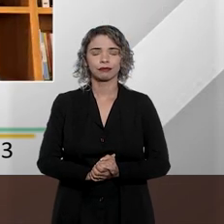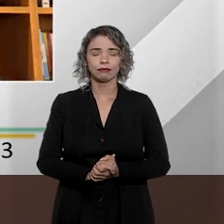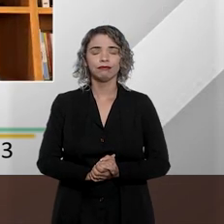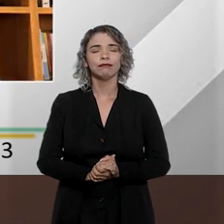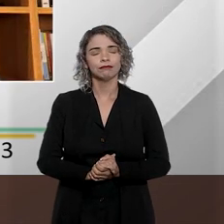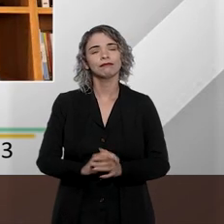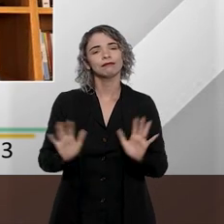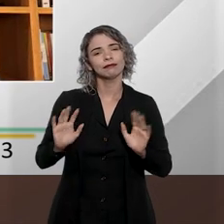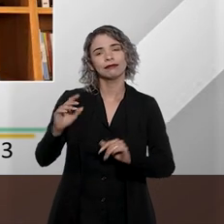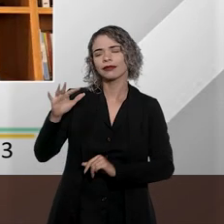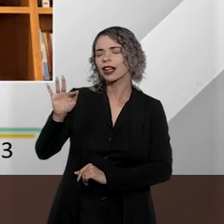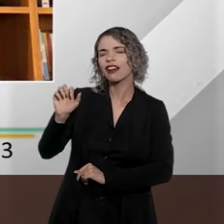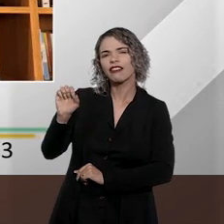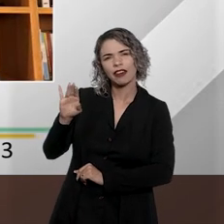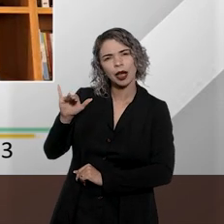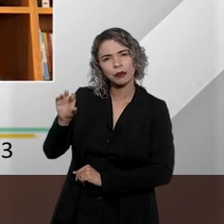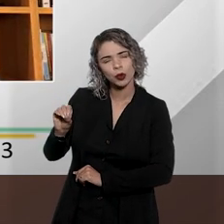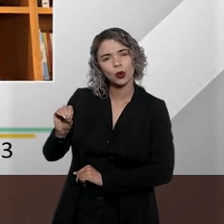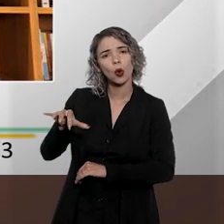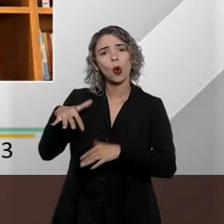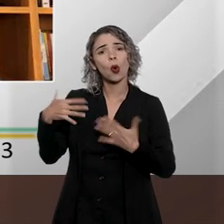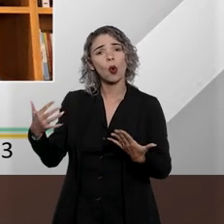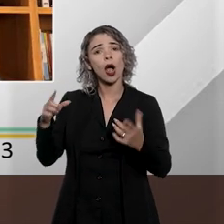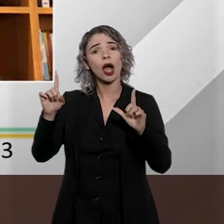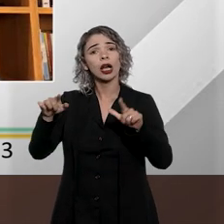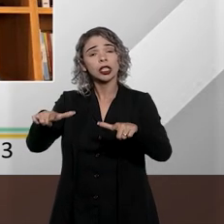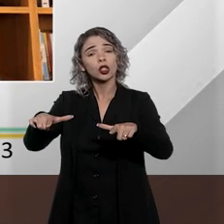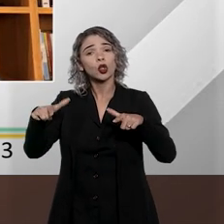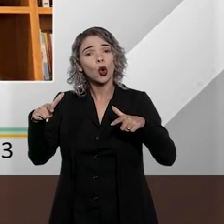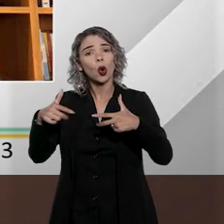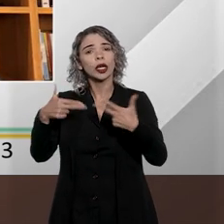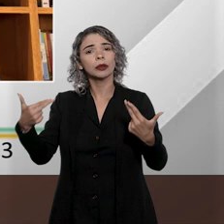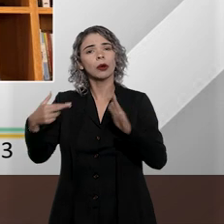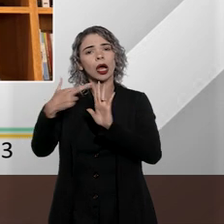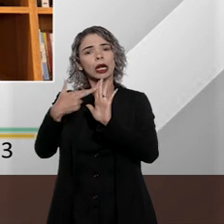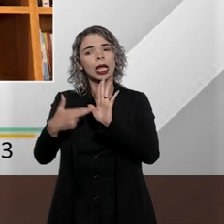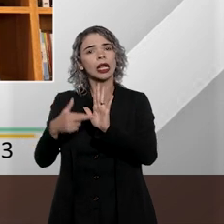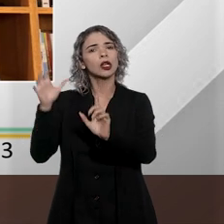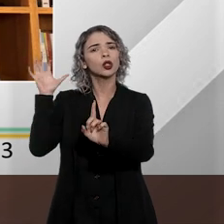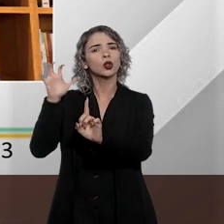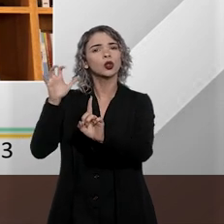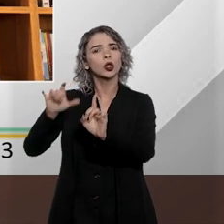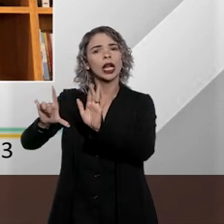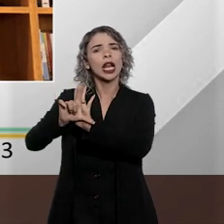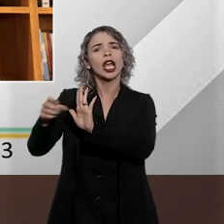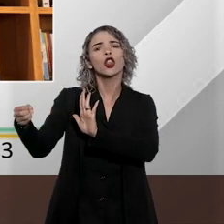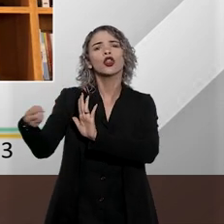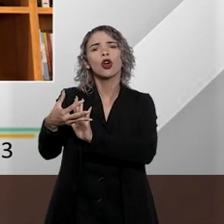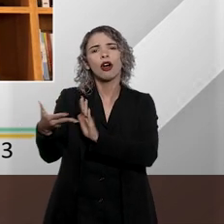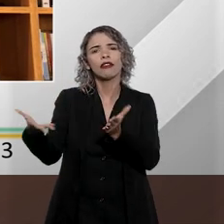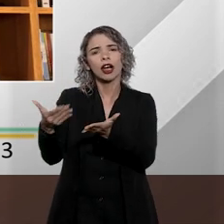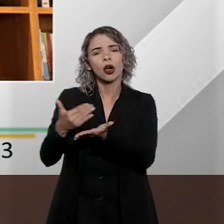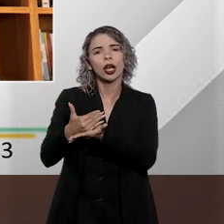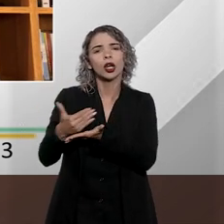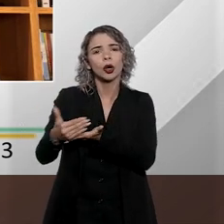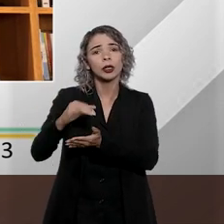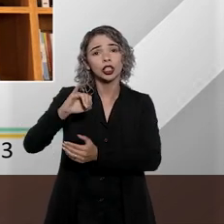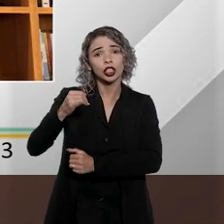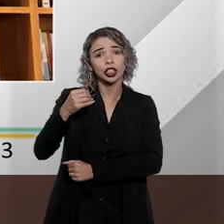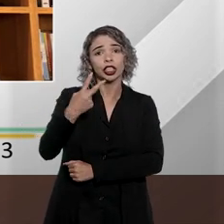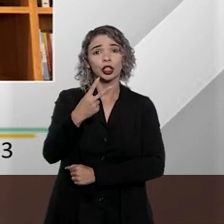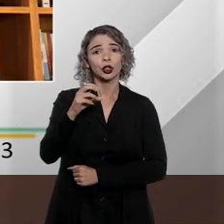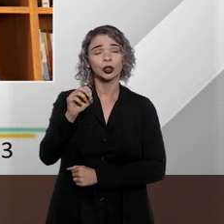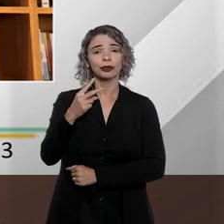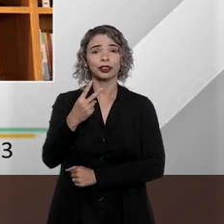Professor Fábio, e quais foram os diplomas normativos afetados pela nova legislação que entrou em vigor em janeiro